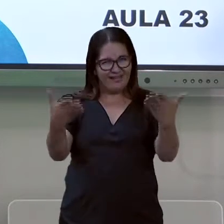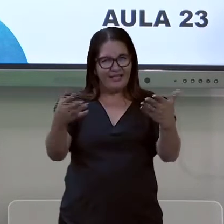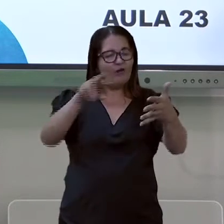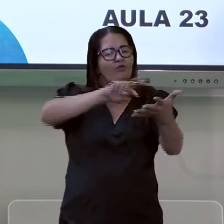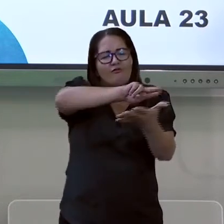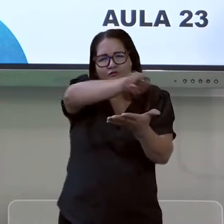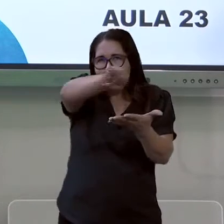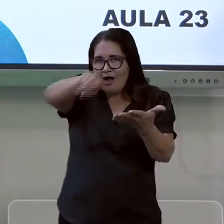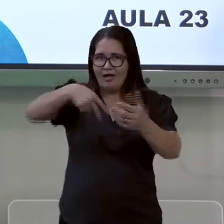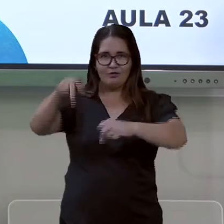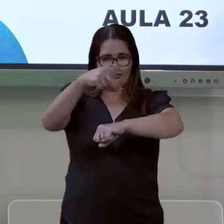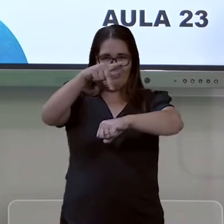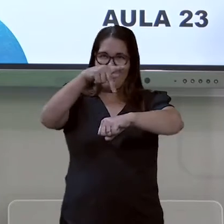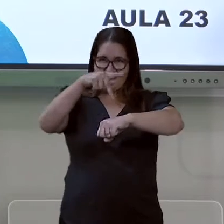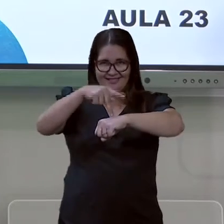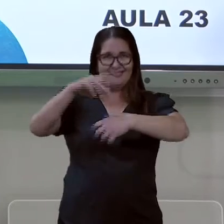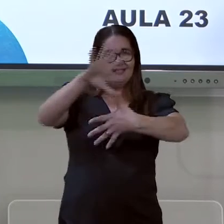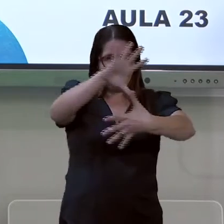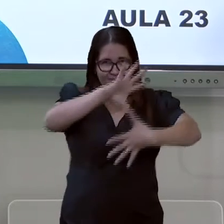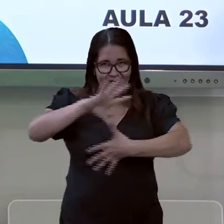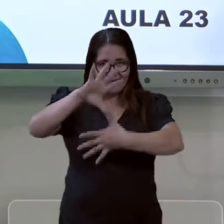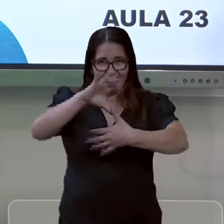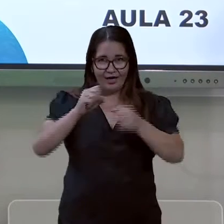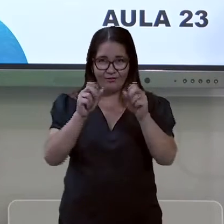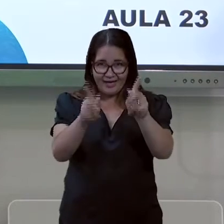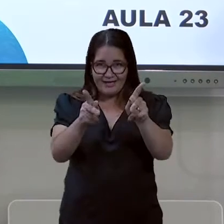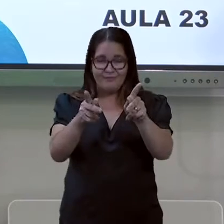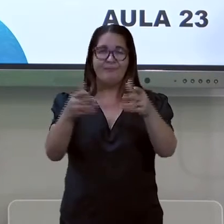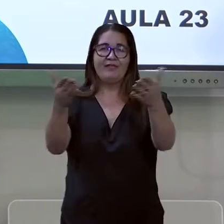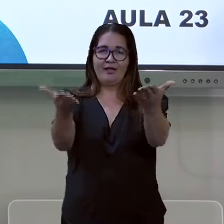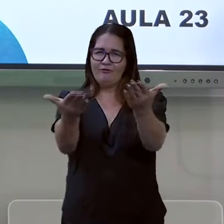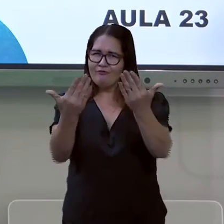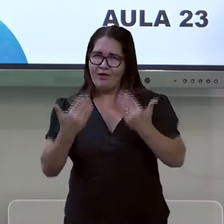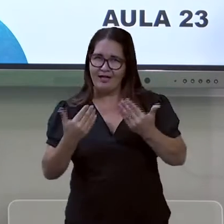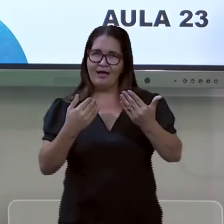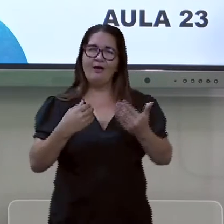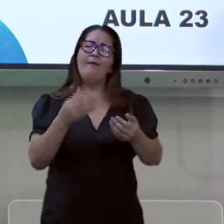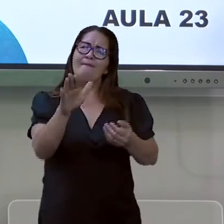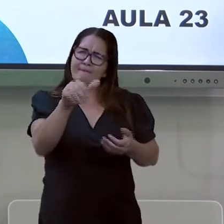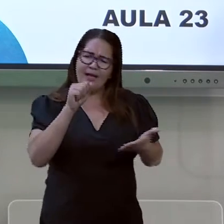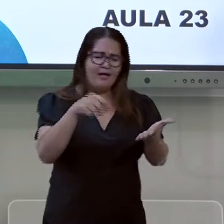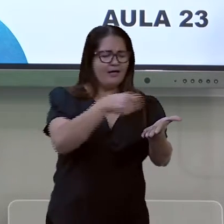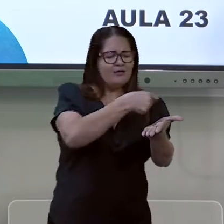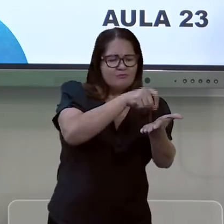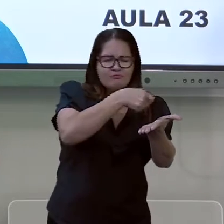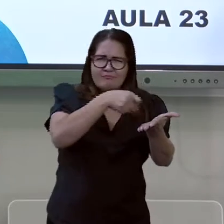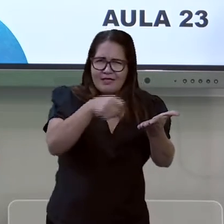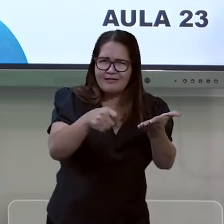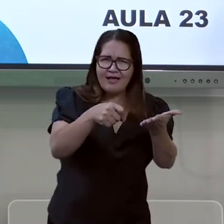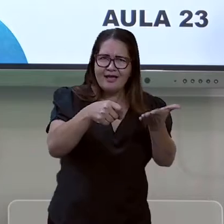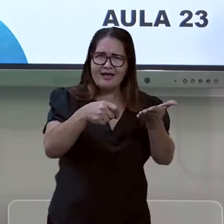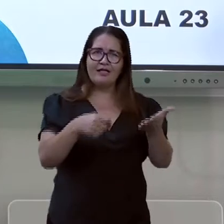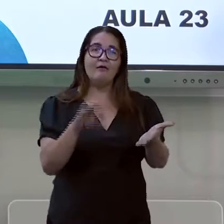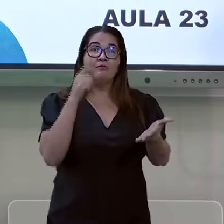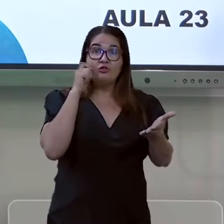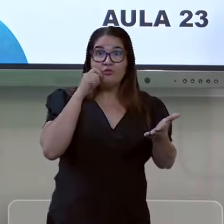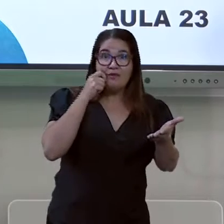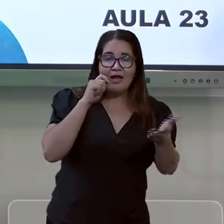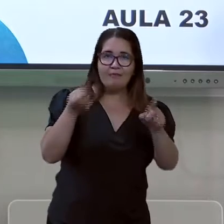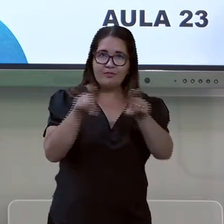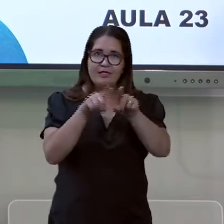nossa sequência, hein? Pegue aí seu caderno, seu lápis, para fazer todas as anotações